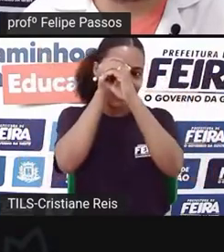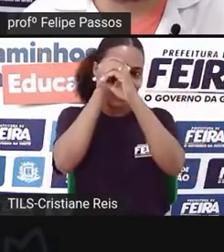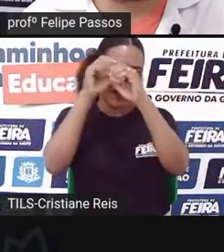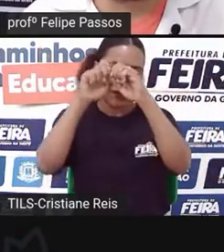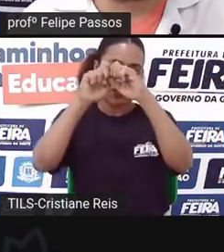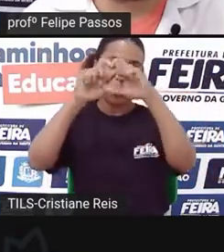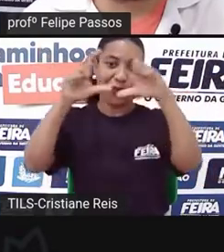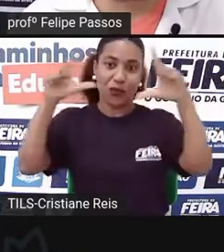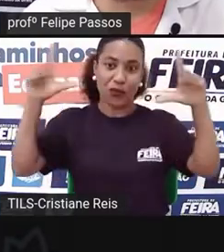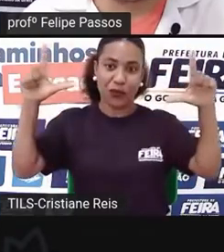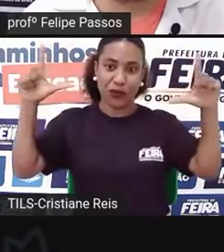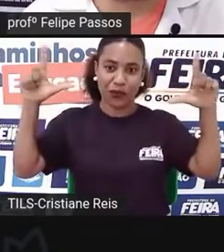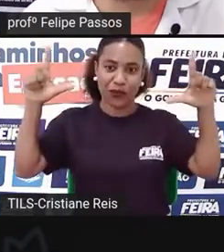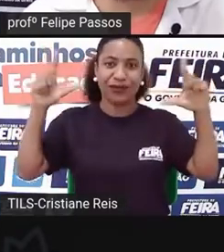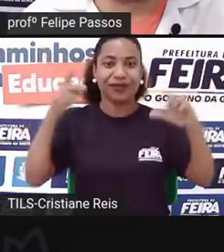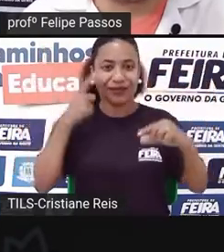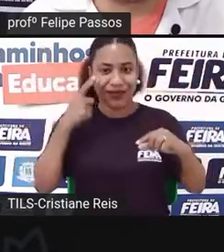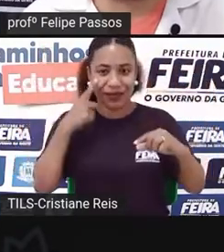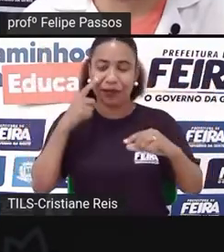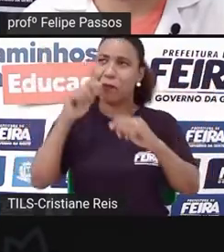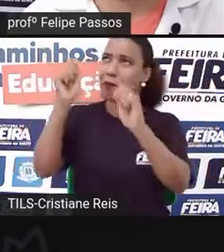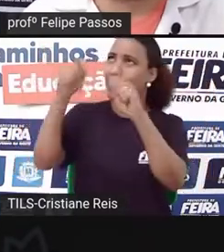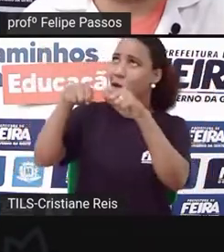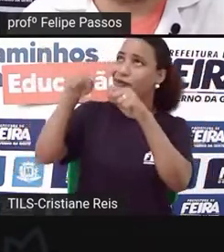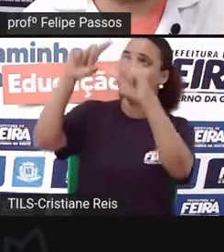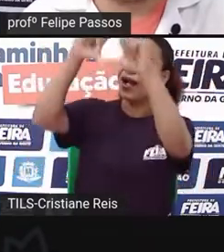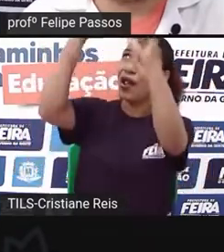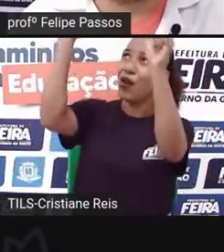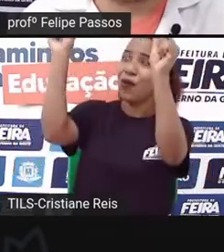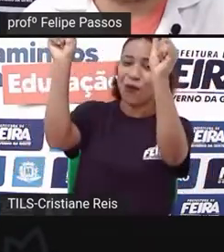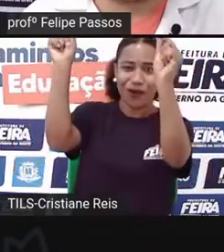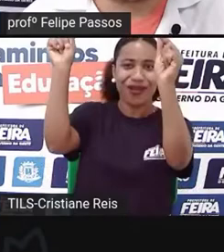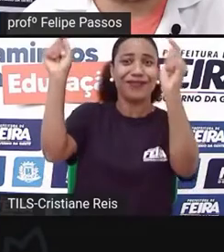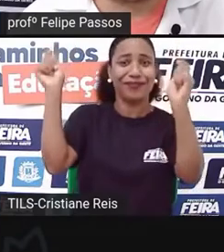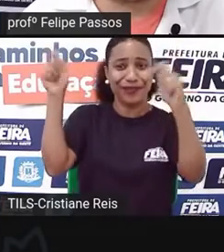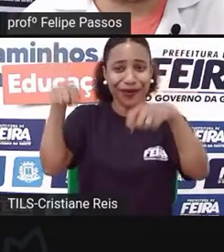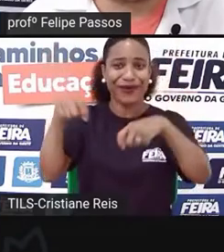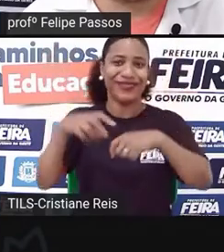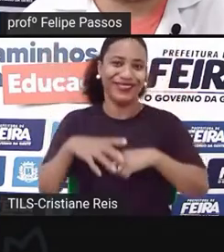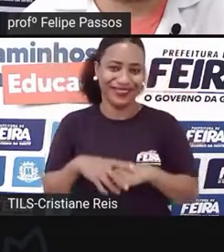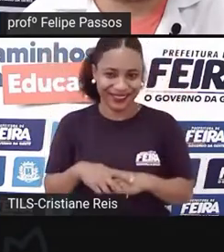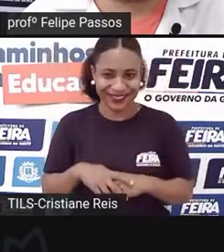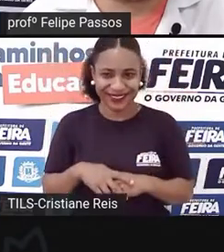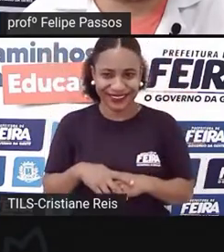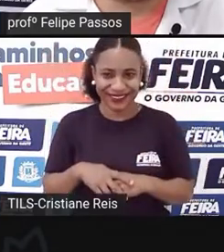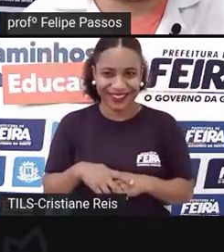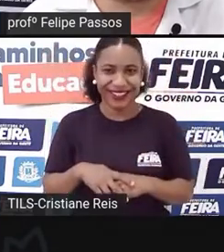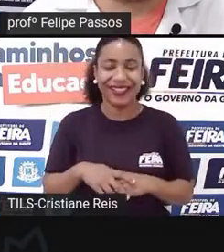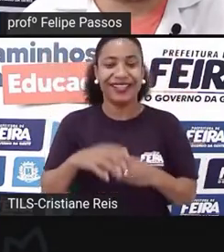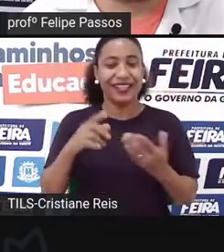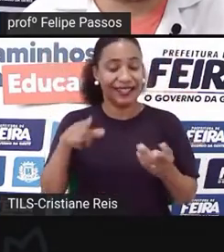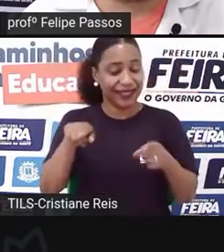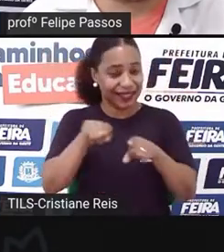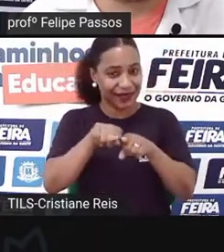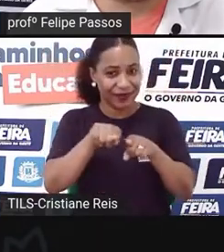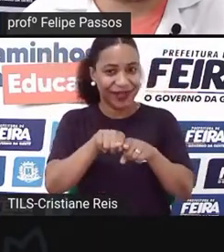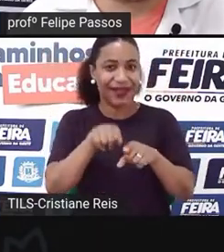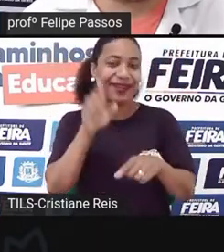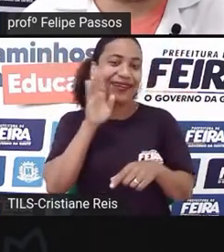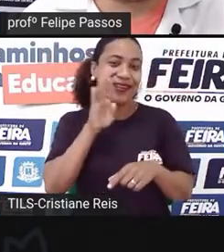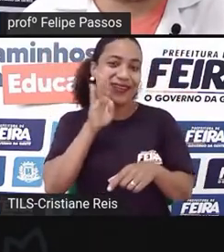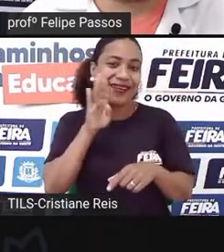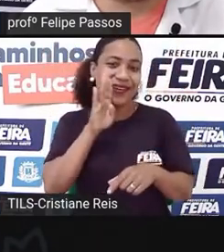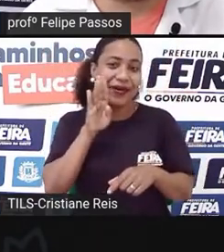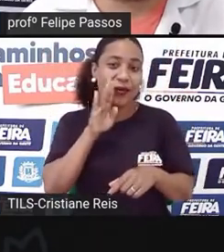lá longe, que você tira uma foto da lua, por exemplo. E dentro dessa lente aqui, você tem alguns elementos bem legais. Tem um diafragma